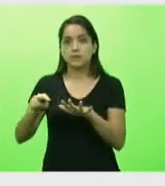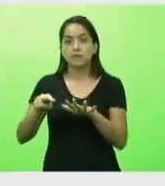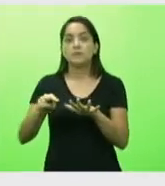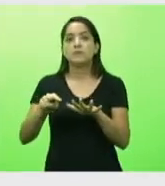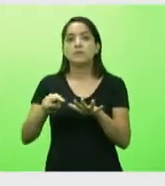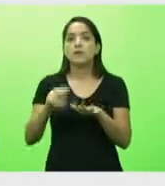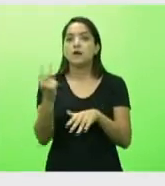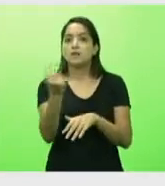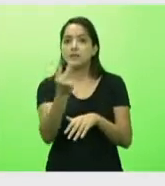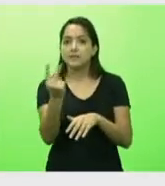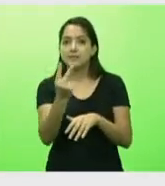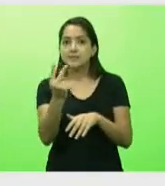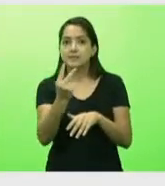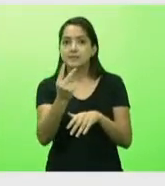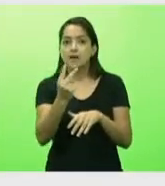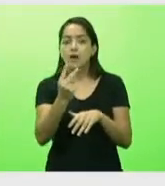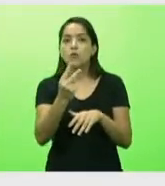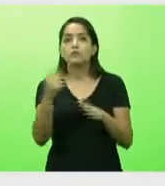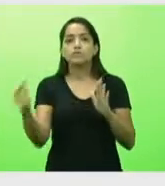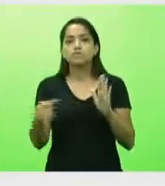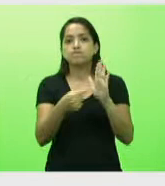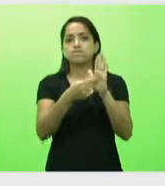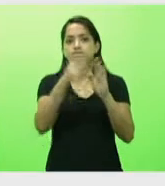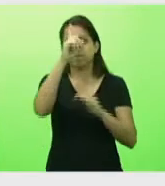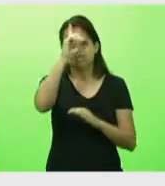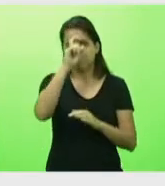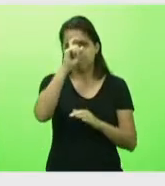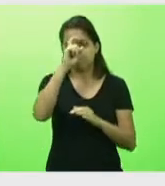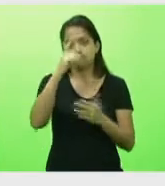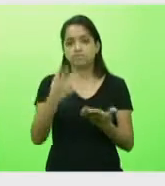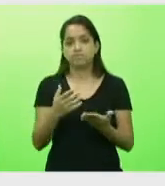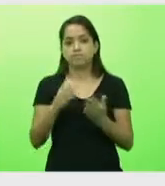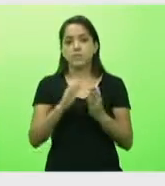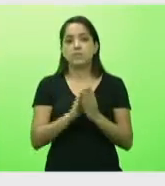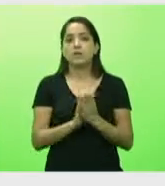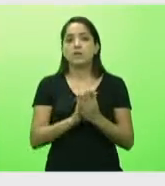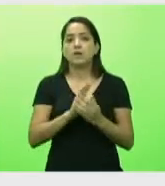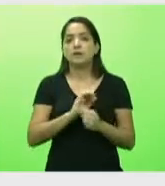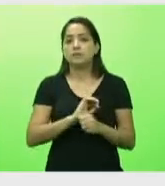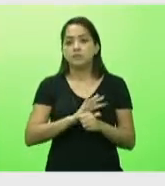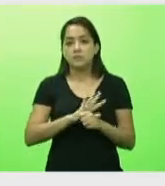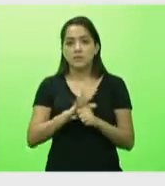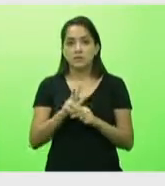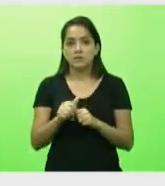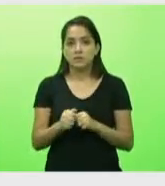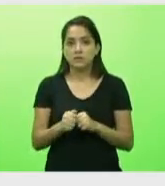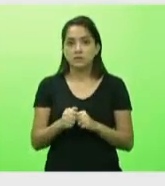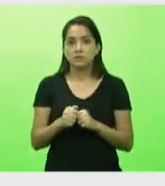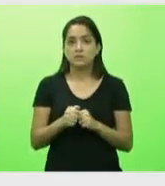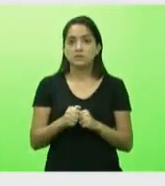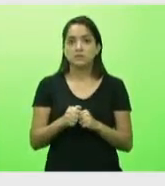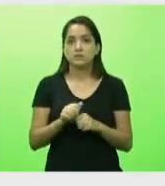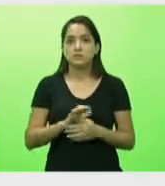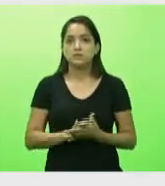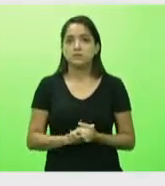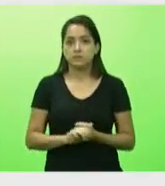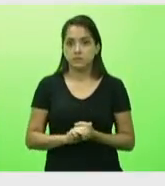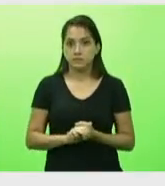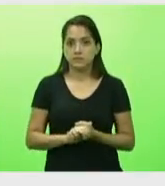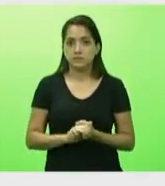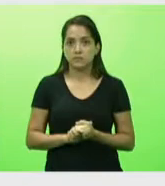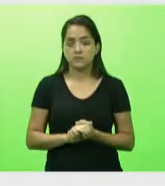Casal denuncia hospital por transfobia após nomes trocados em certidão.